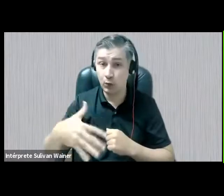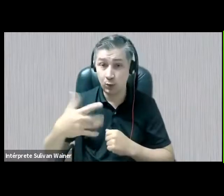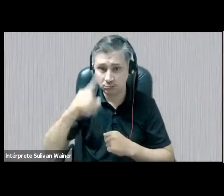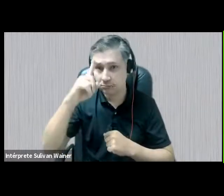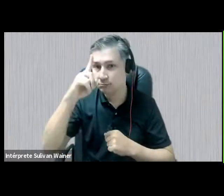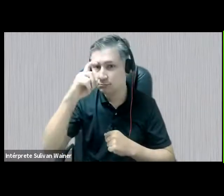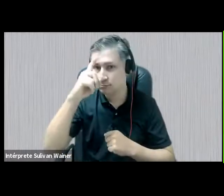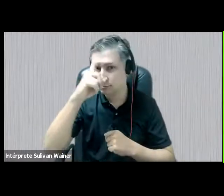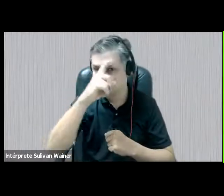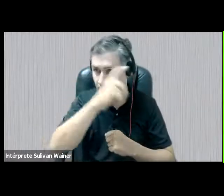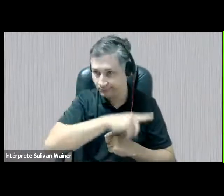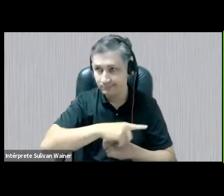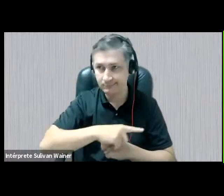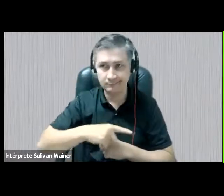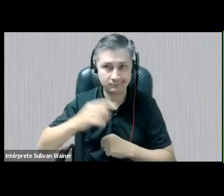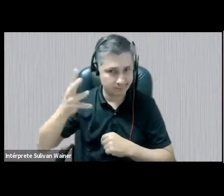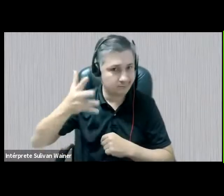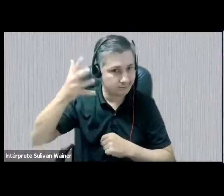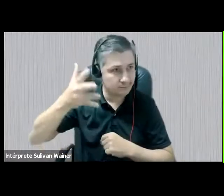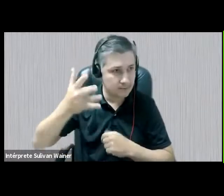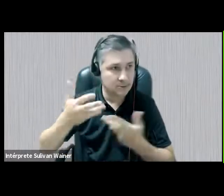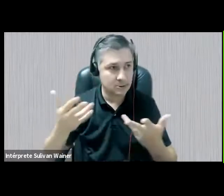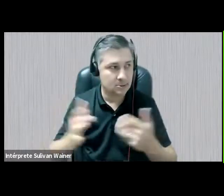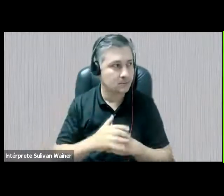gente logo vai falar um pouco mais sobre ele.